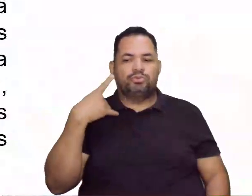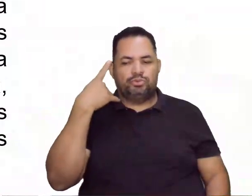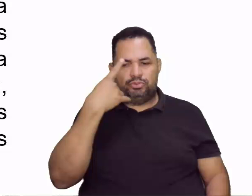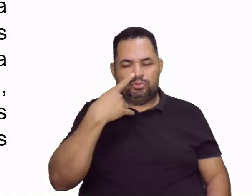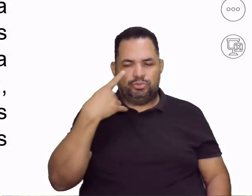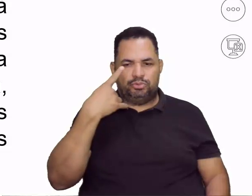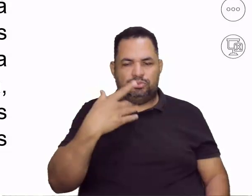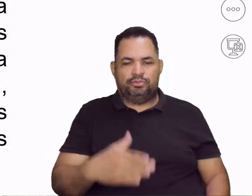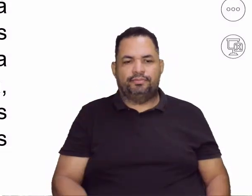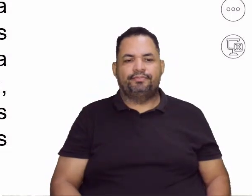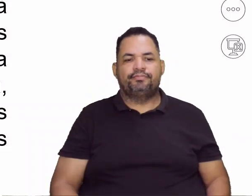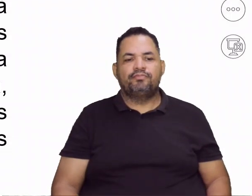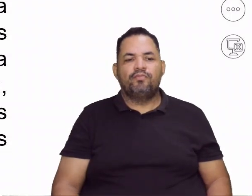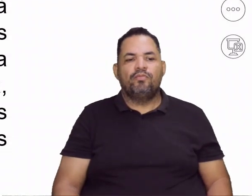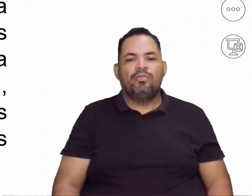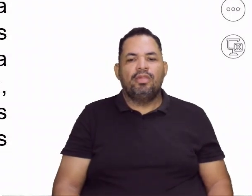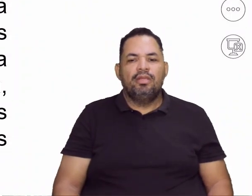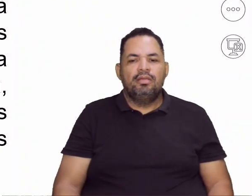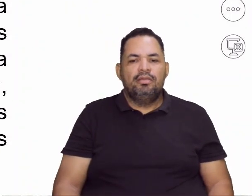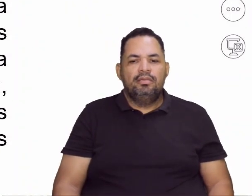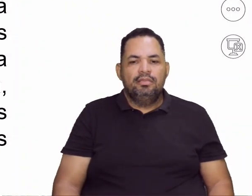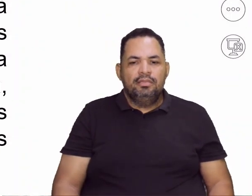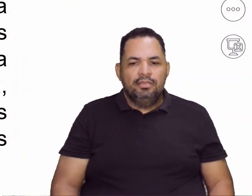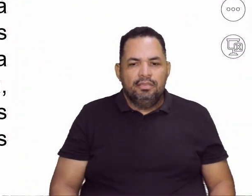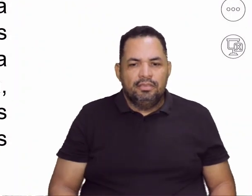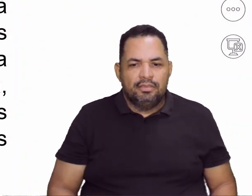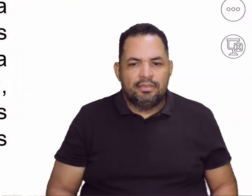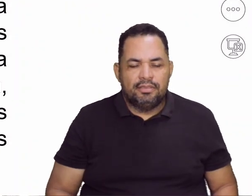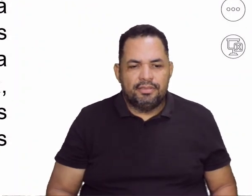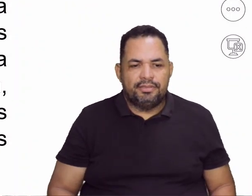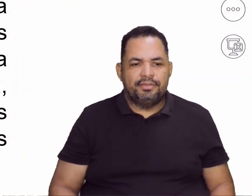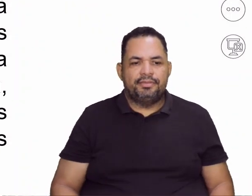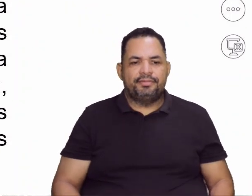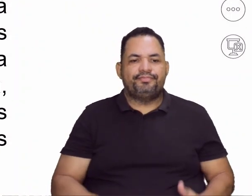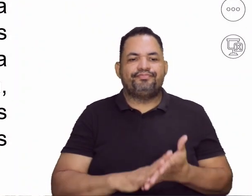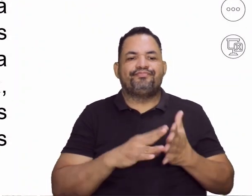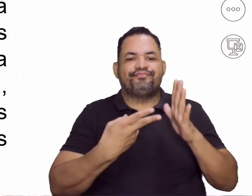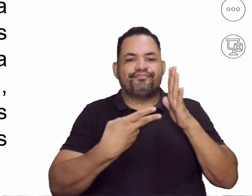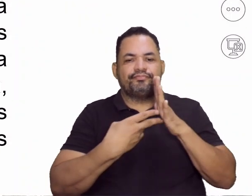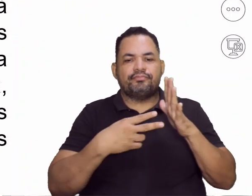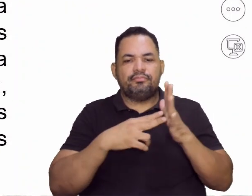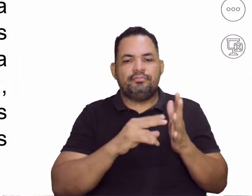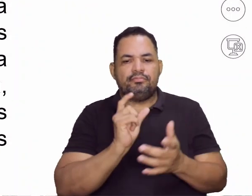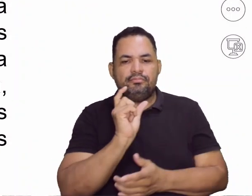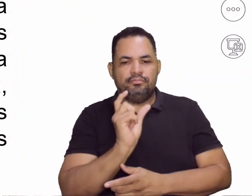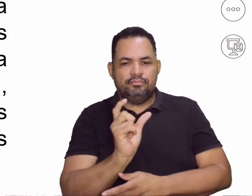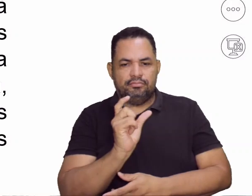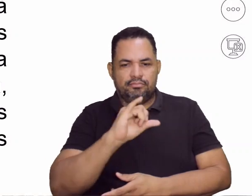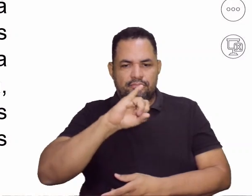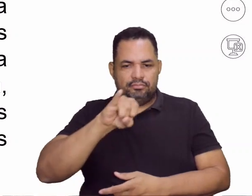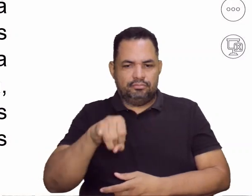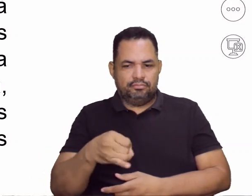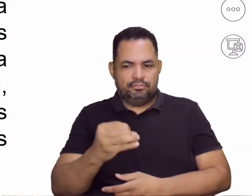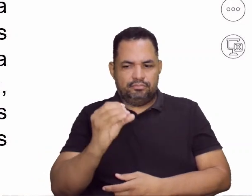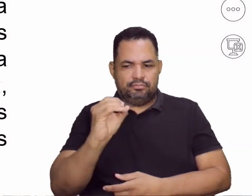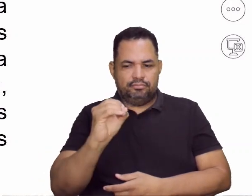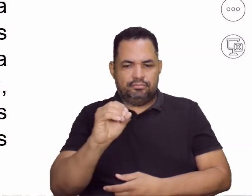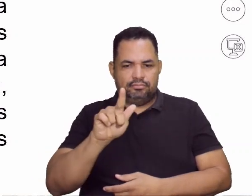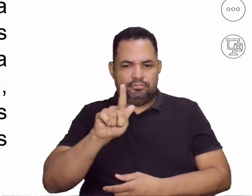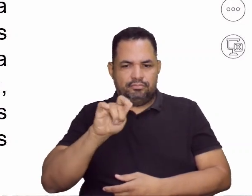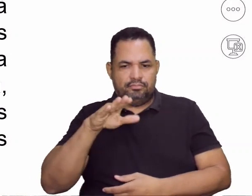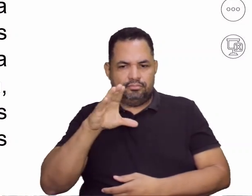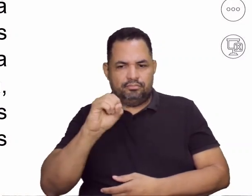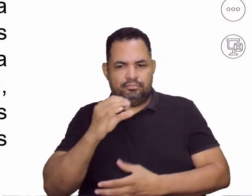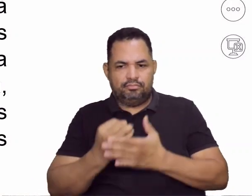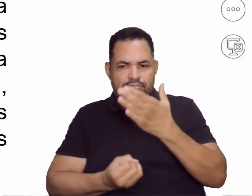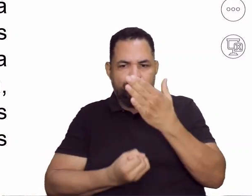então. Continuando falando sobre a história. Então, etimologicamente, o termo jogo, ele vem aí